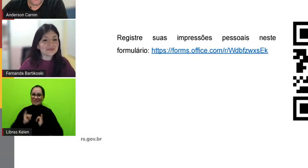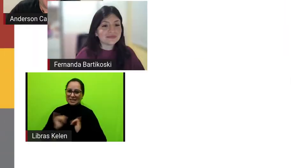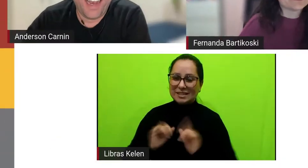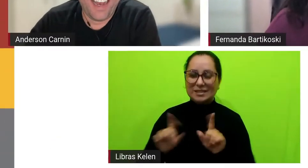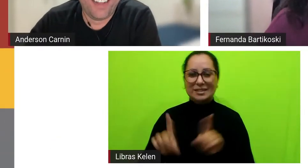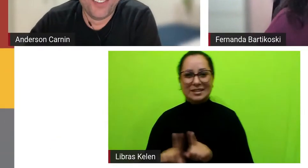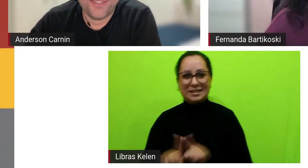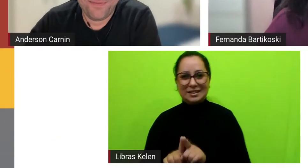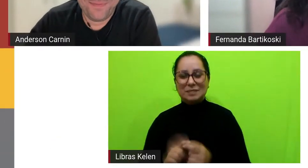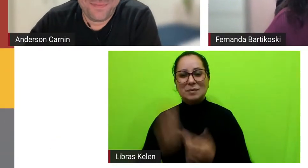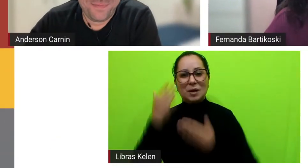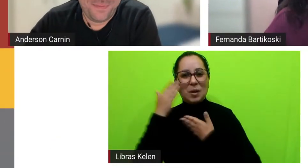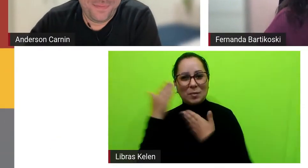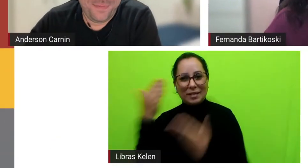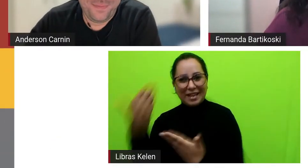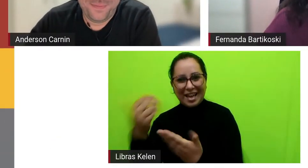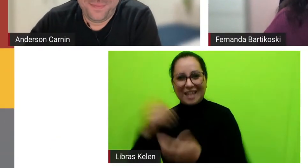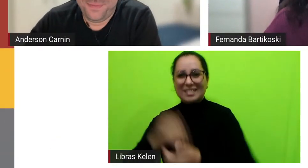obrigado obrigado obrigado obrigado